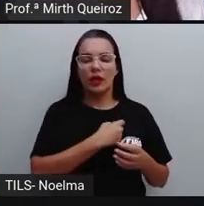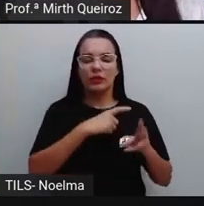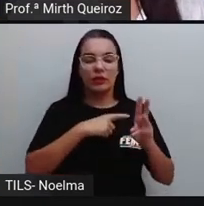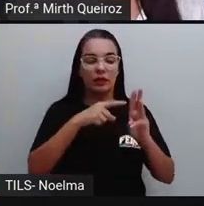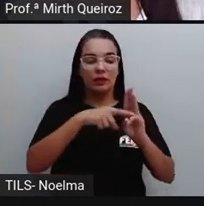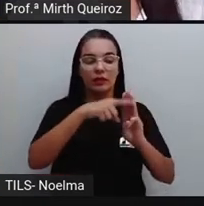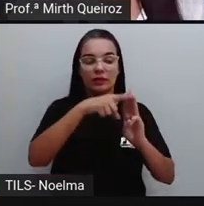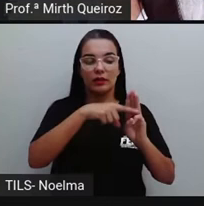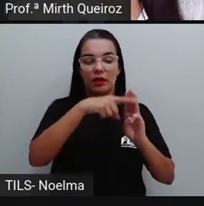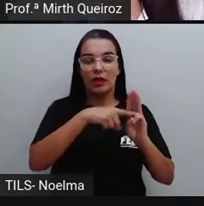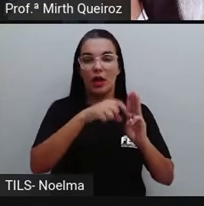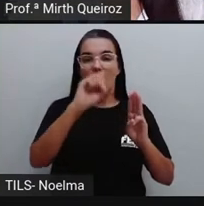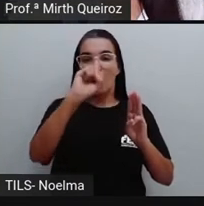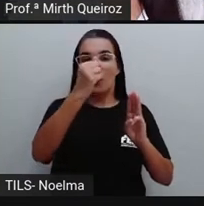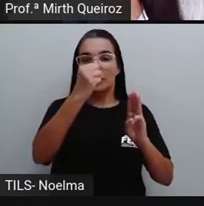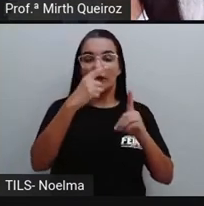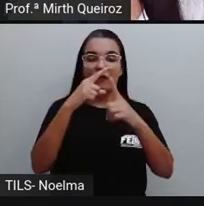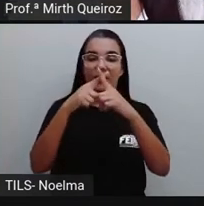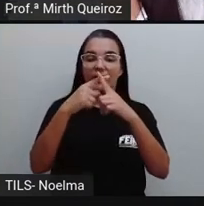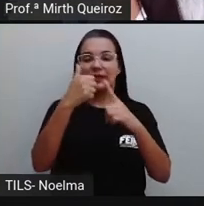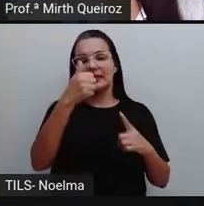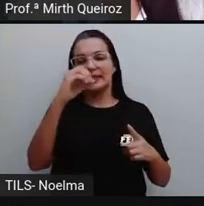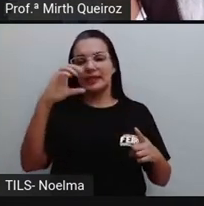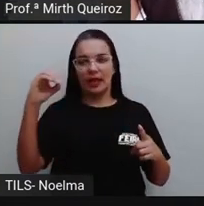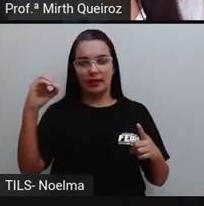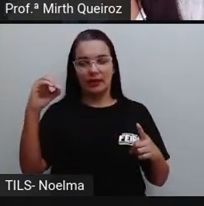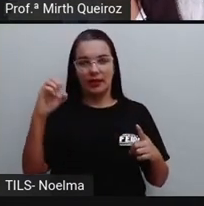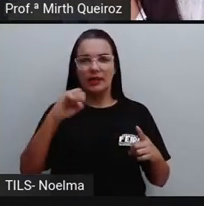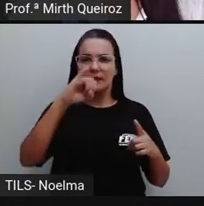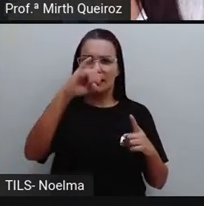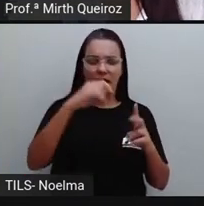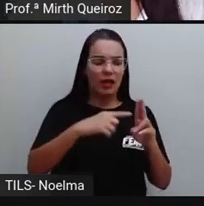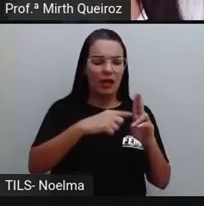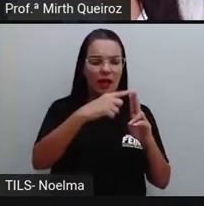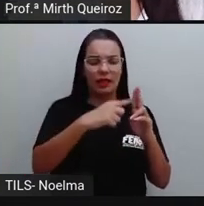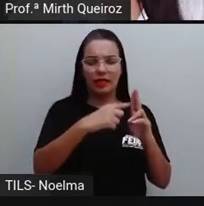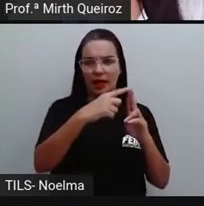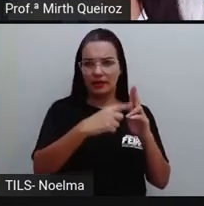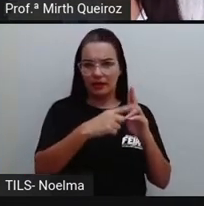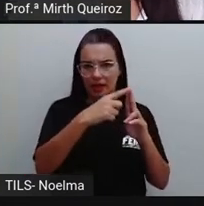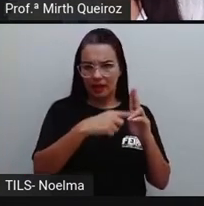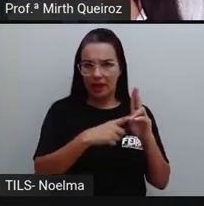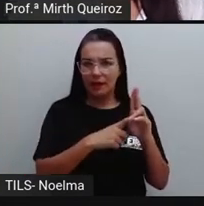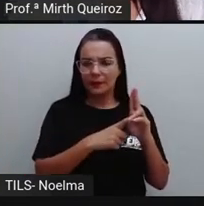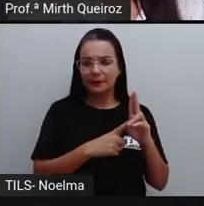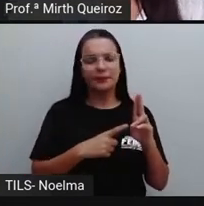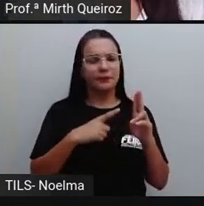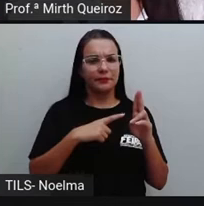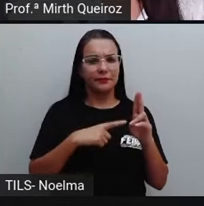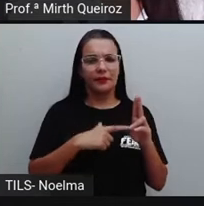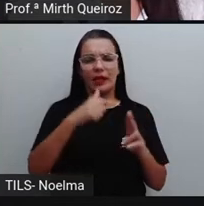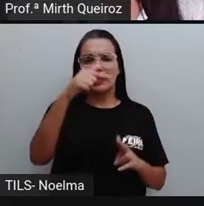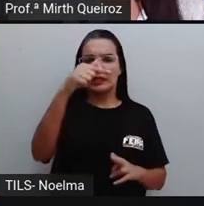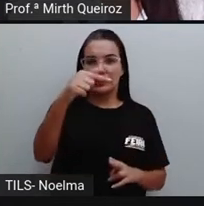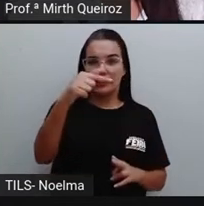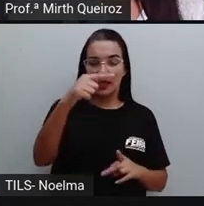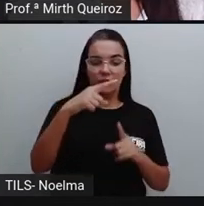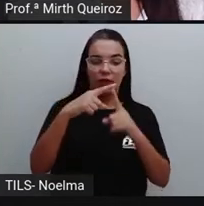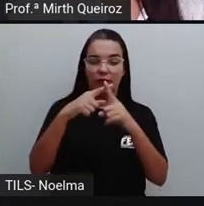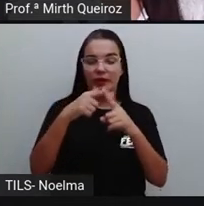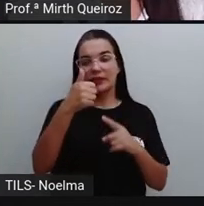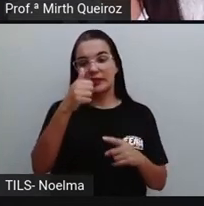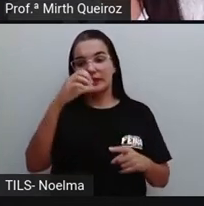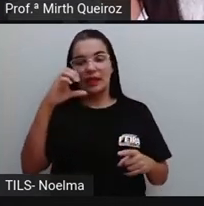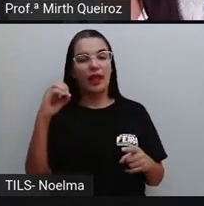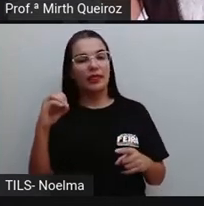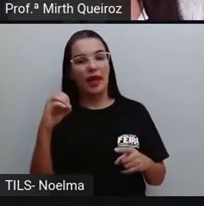oito vezes cem, oitocentos unidades. Para eu saber quantas unidades tem a dezena, eu multiplico por dez,